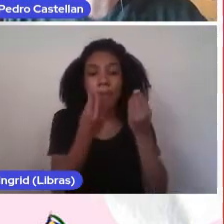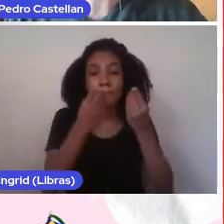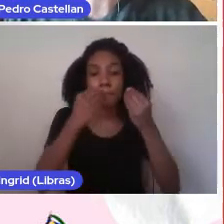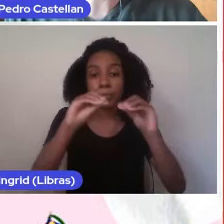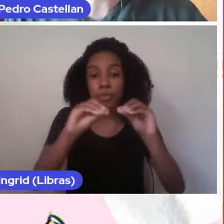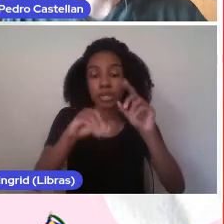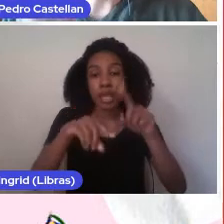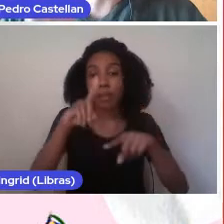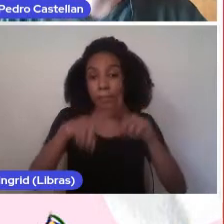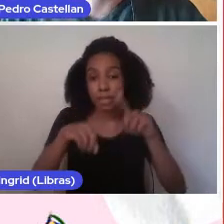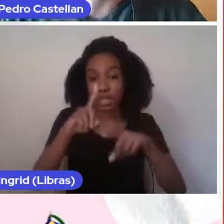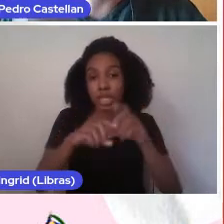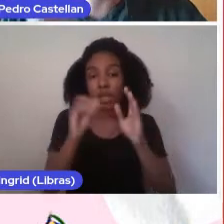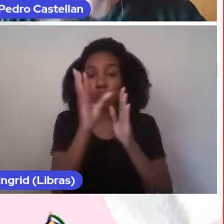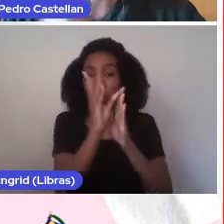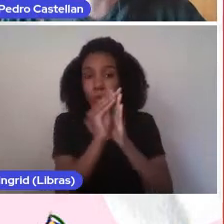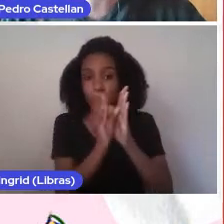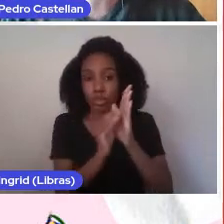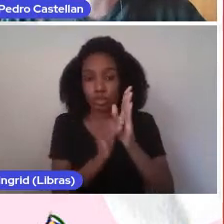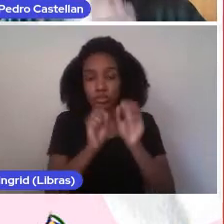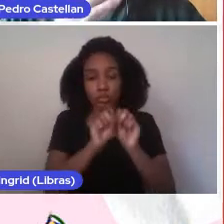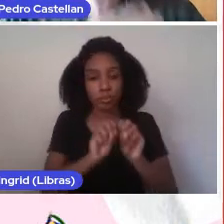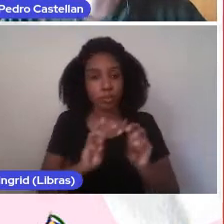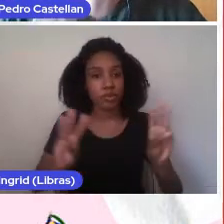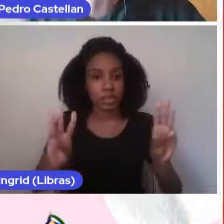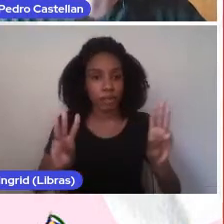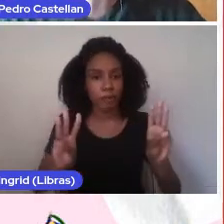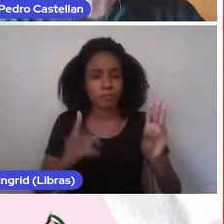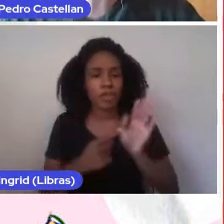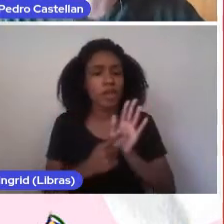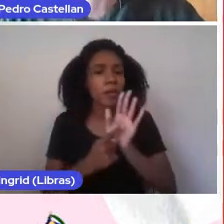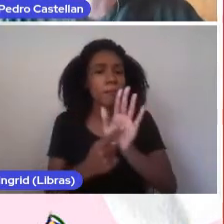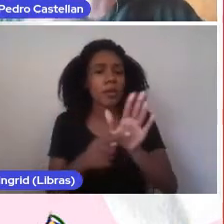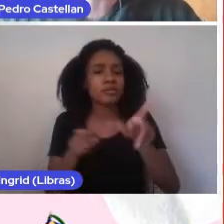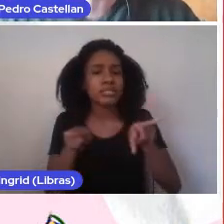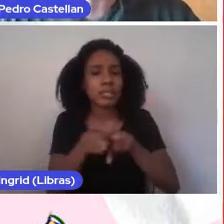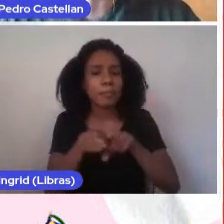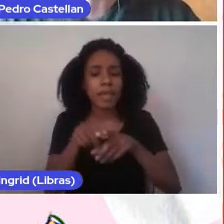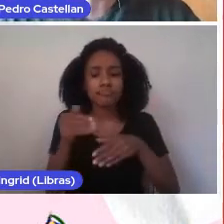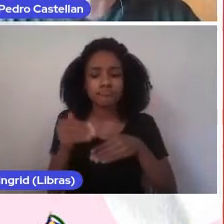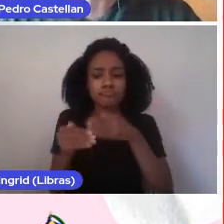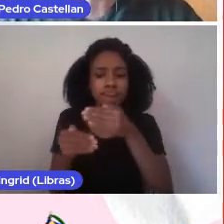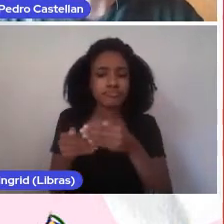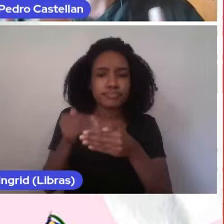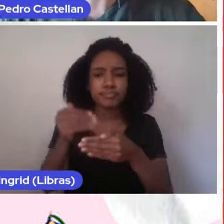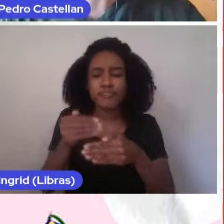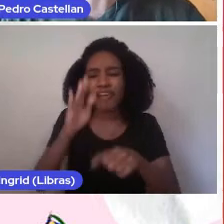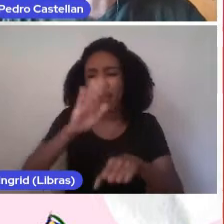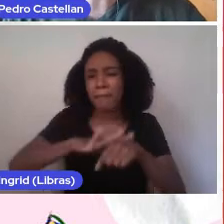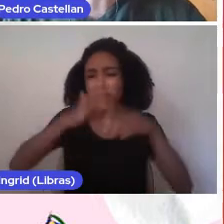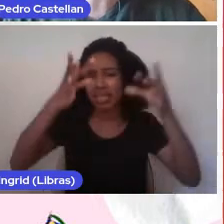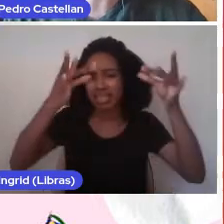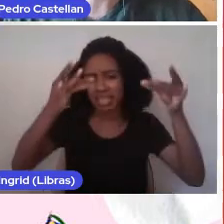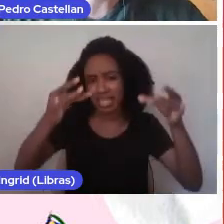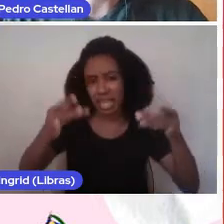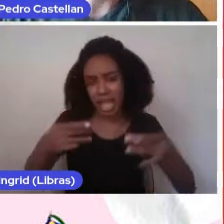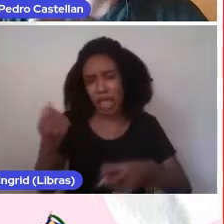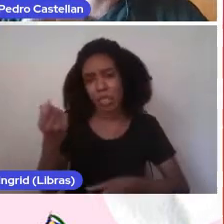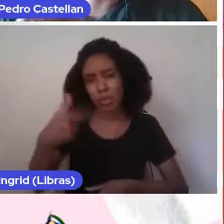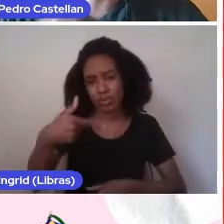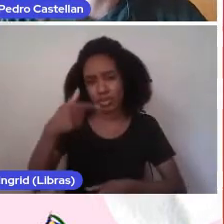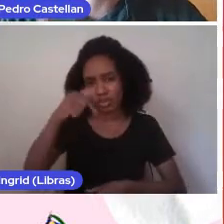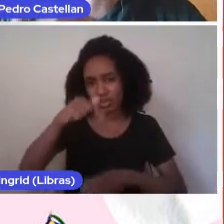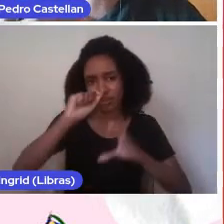do Bicentenário. Aqui você também encontra todo o passo a passo e com muito mais detalhes do que vamos apresentar.